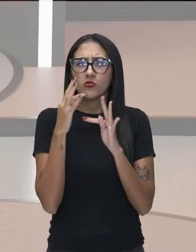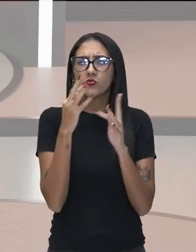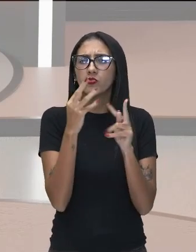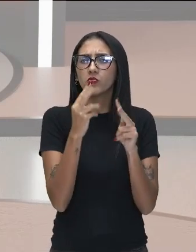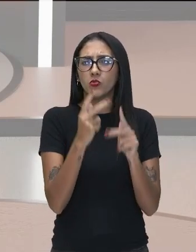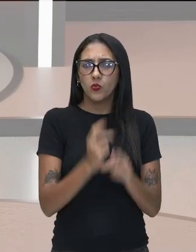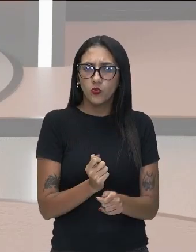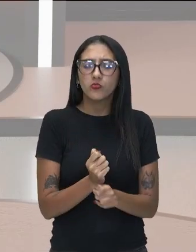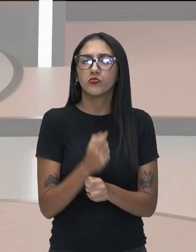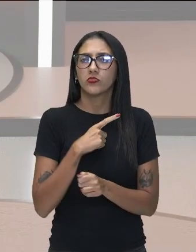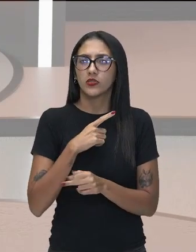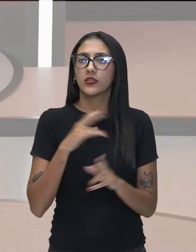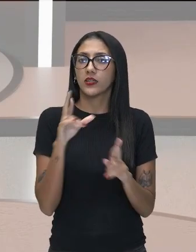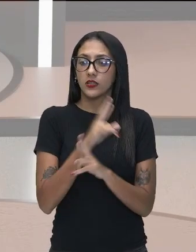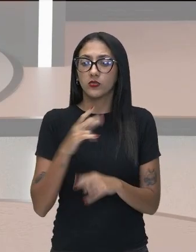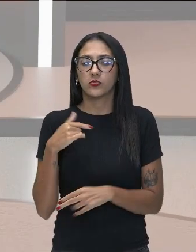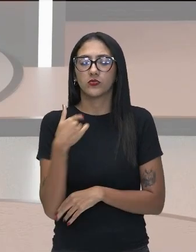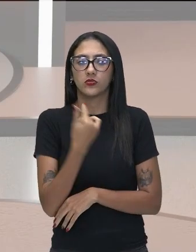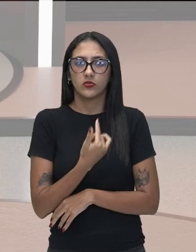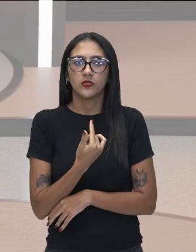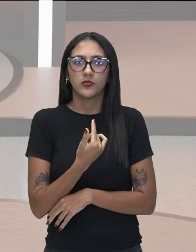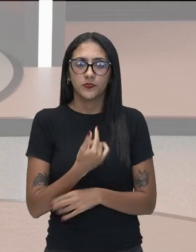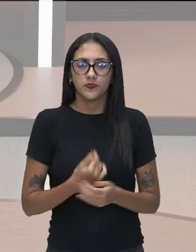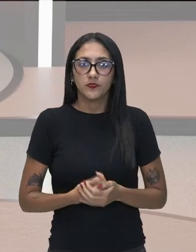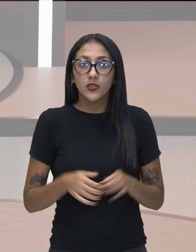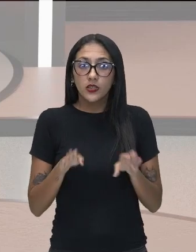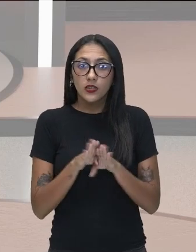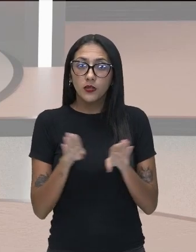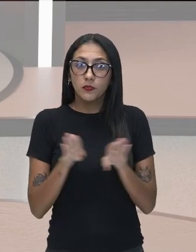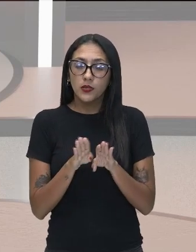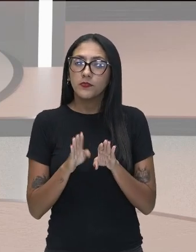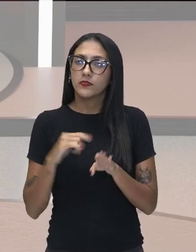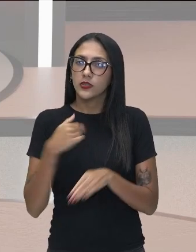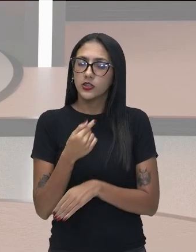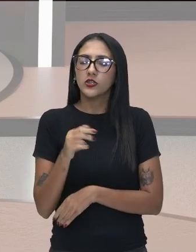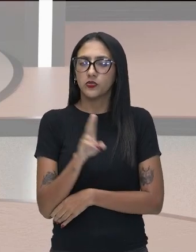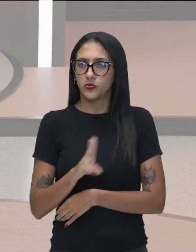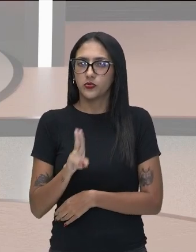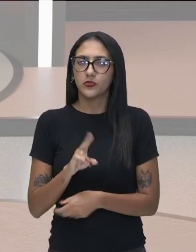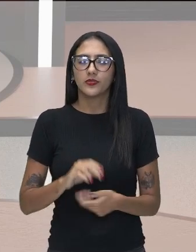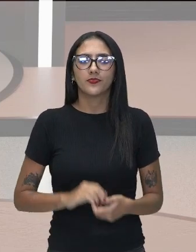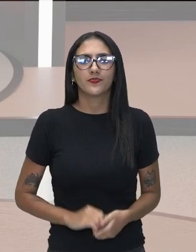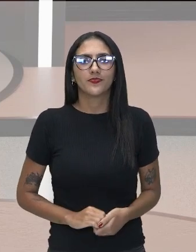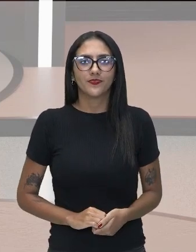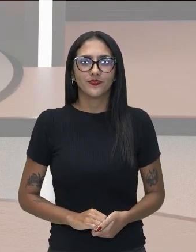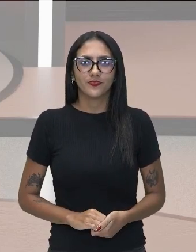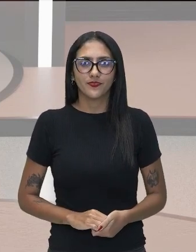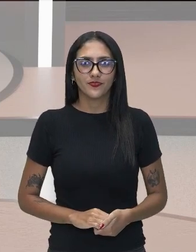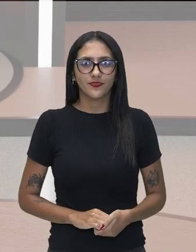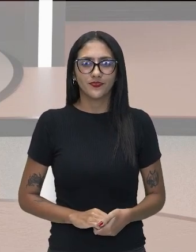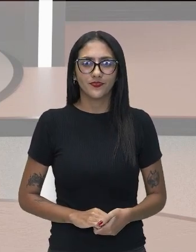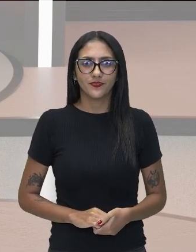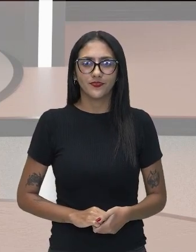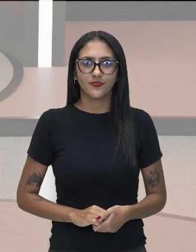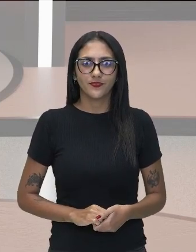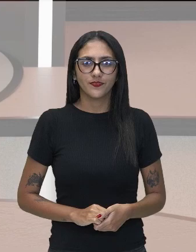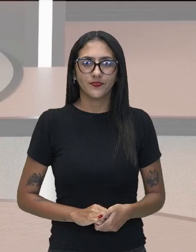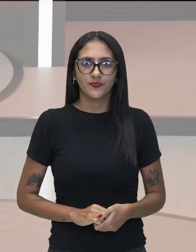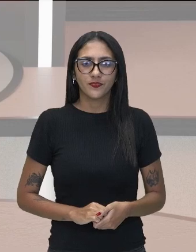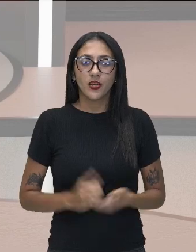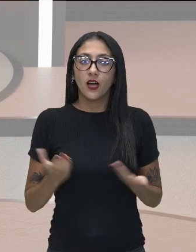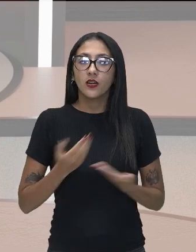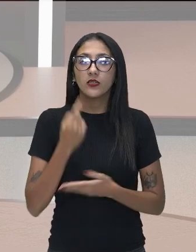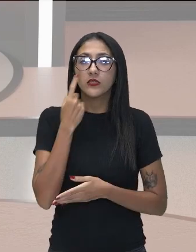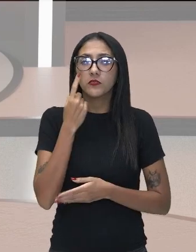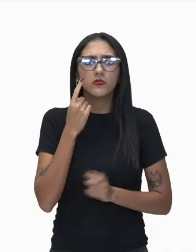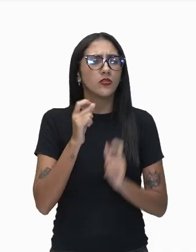está ao nosso redor está sendo disponível para o nosso uso, tá bom? Vamos então aí dar uma olhada no